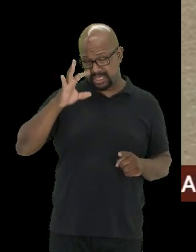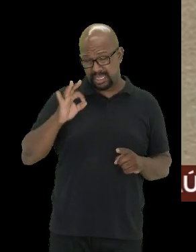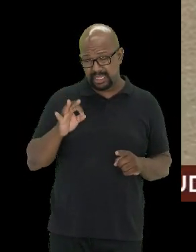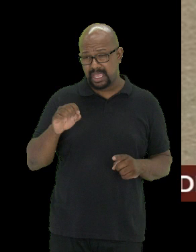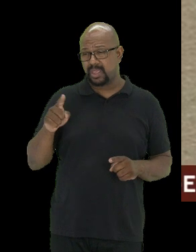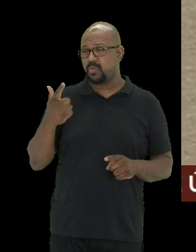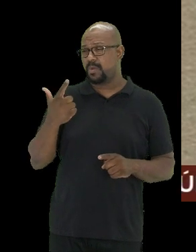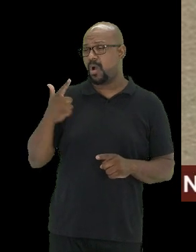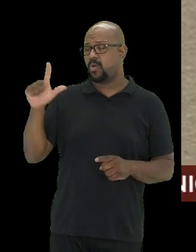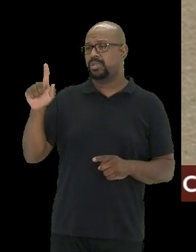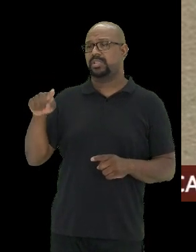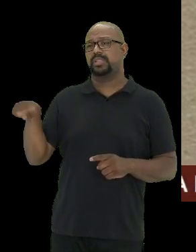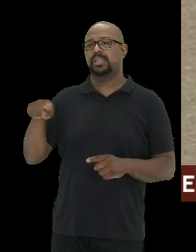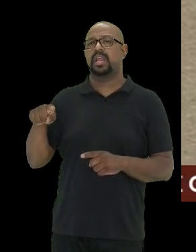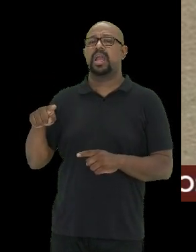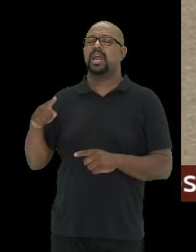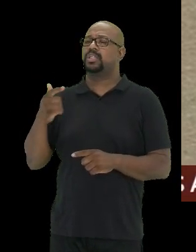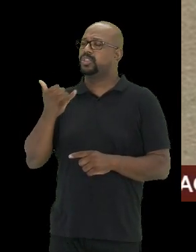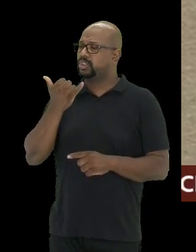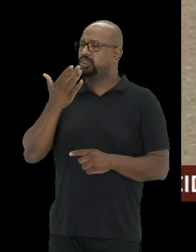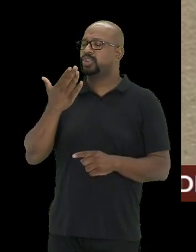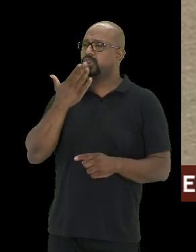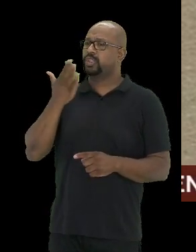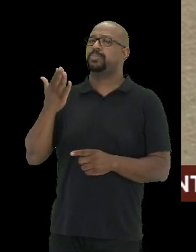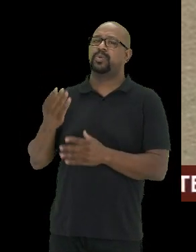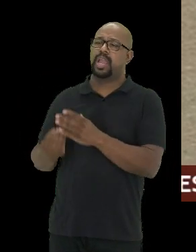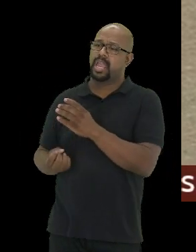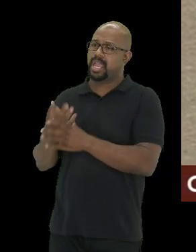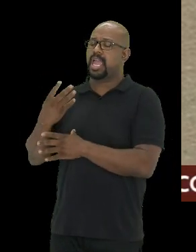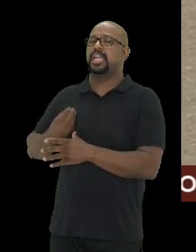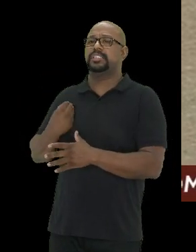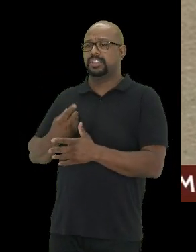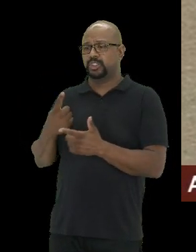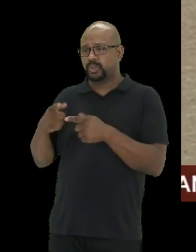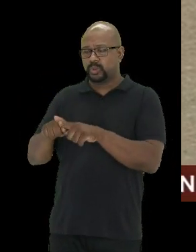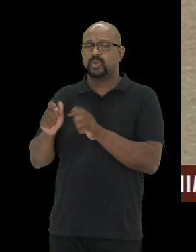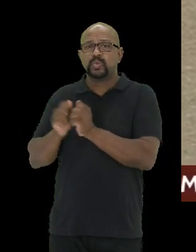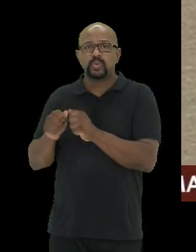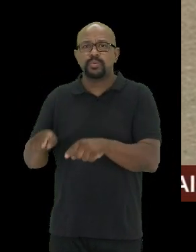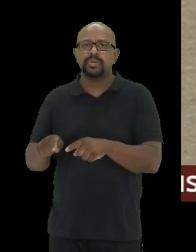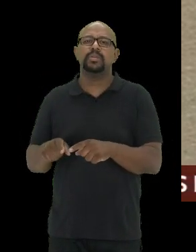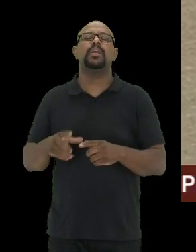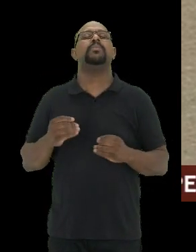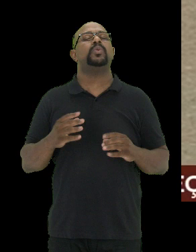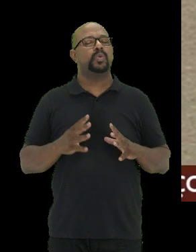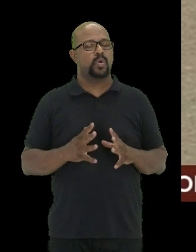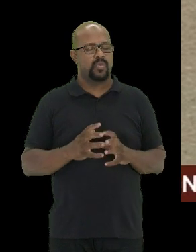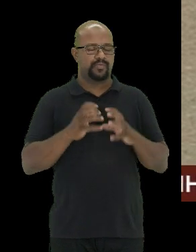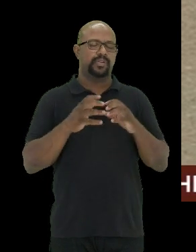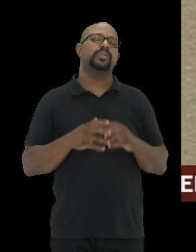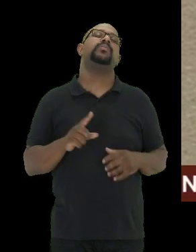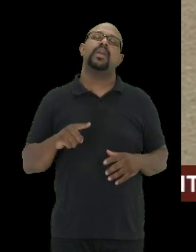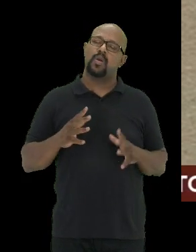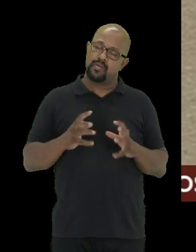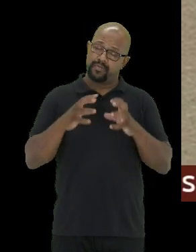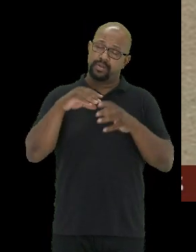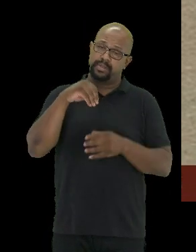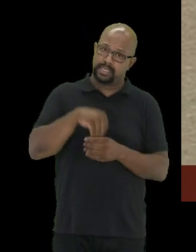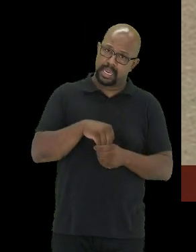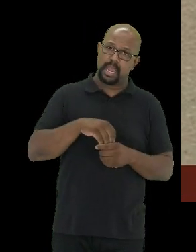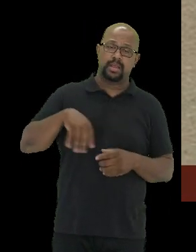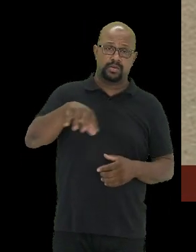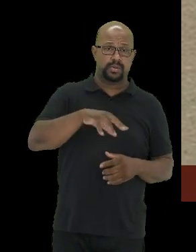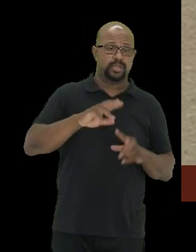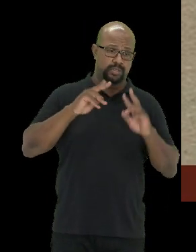espécie coexiste, que ela existe ao mesmo tempo que eu, isso tem sido notígio de outro conflito. É conflito interno entre nossas